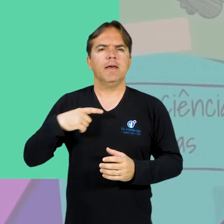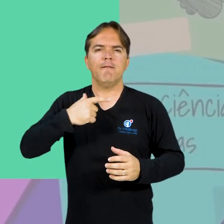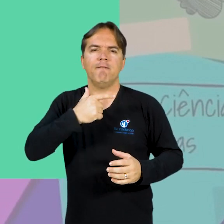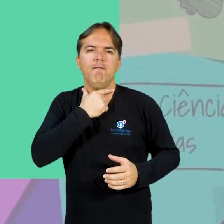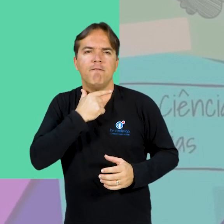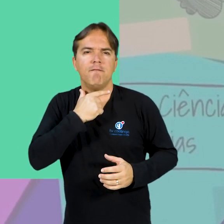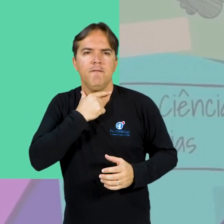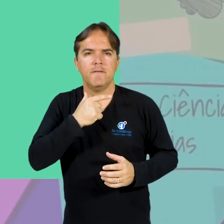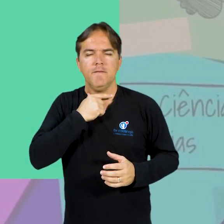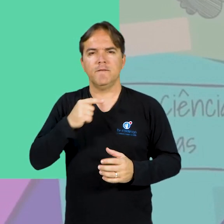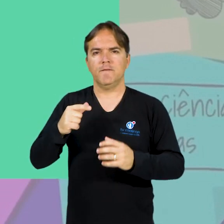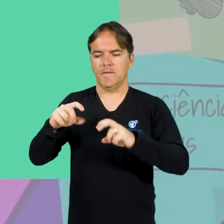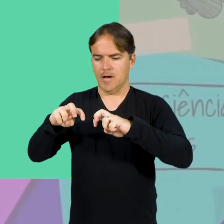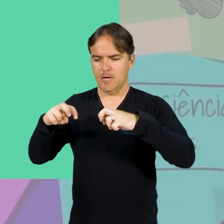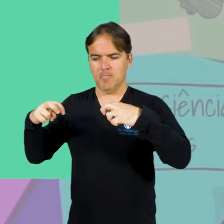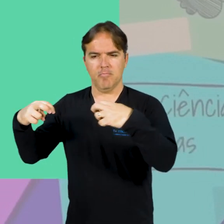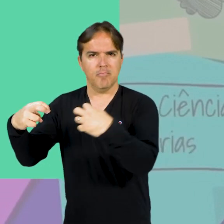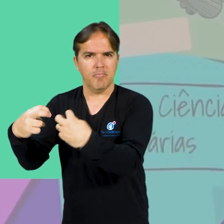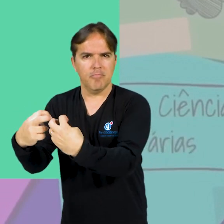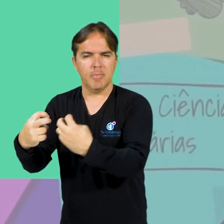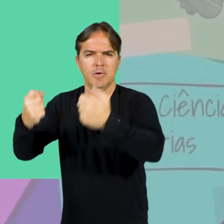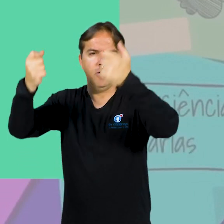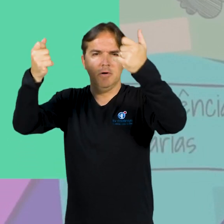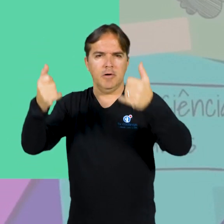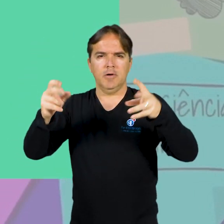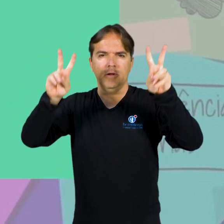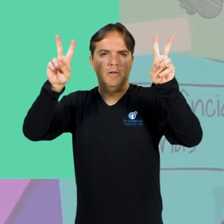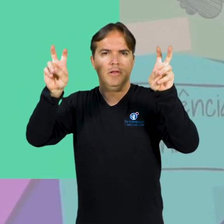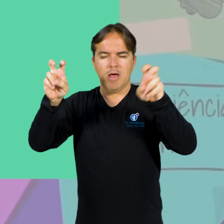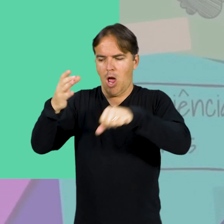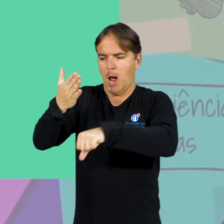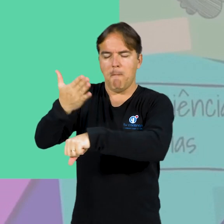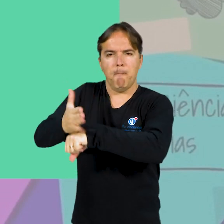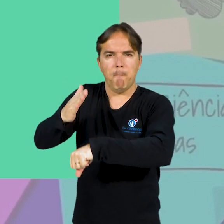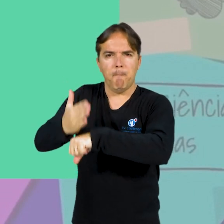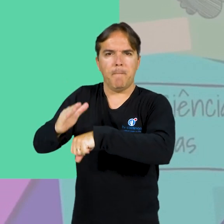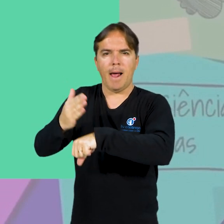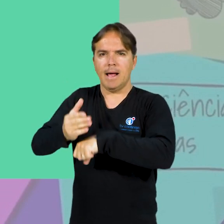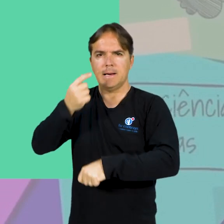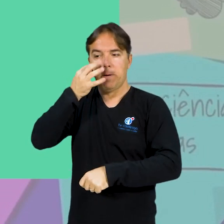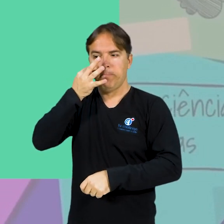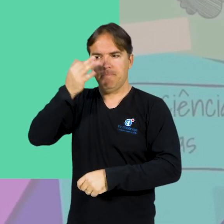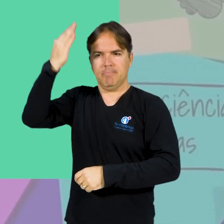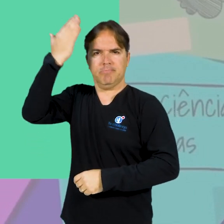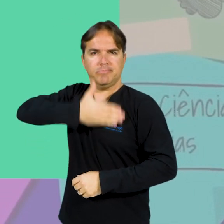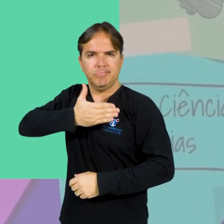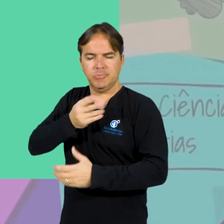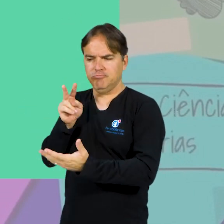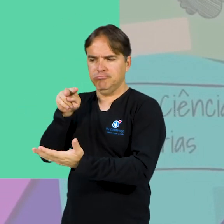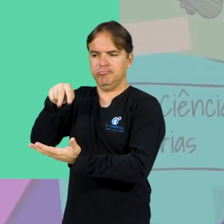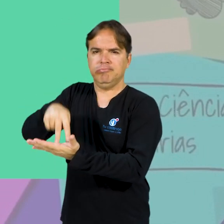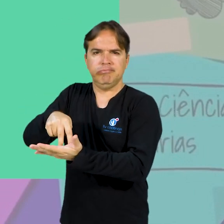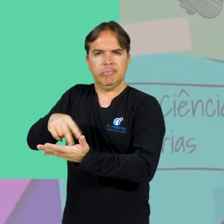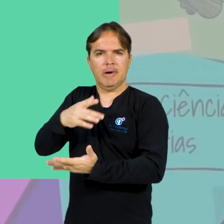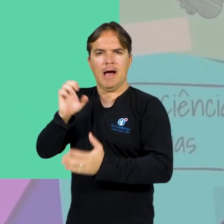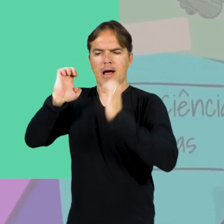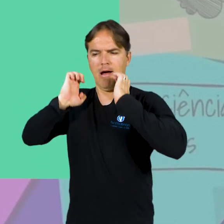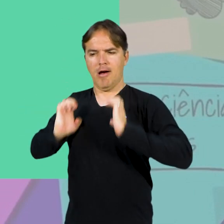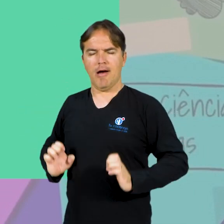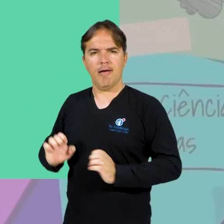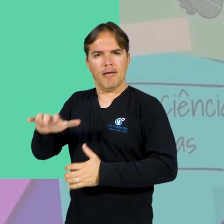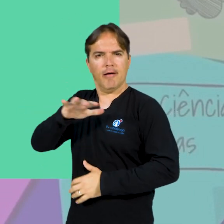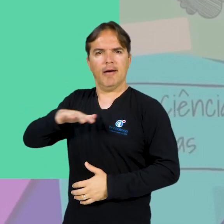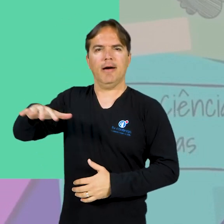vagas abertas para a Mesa Redonda, a prática baseada em evidências, enquanto um posicionamento ético na área da